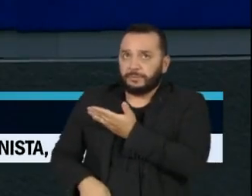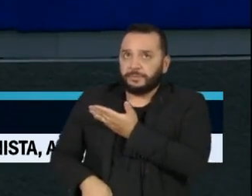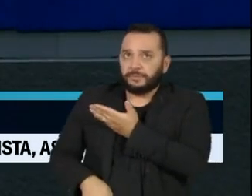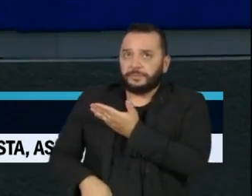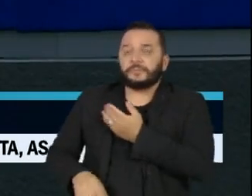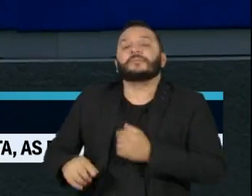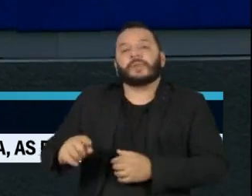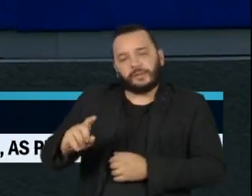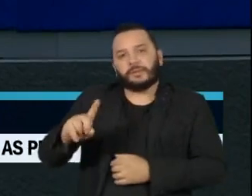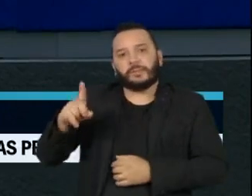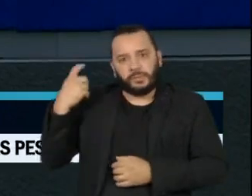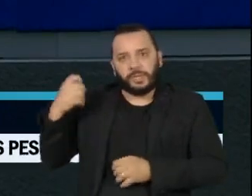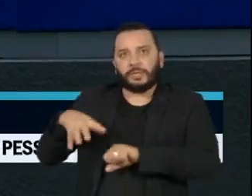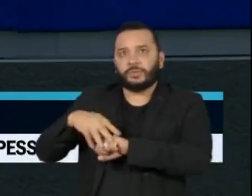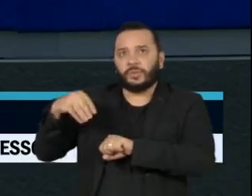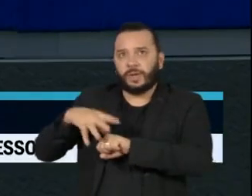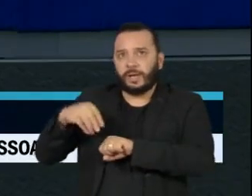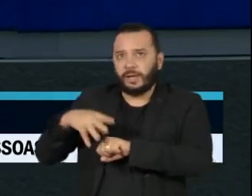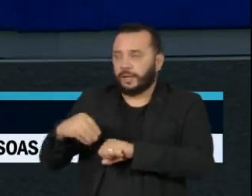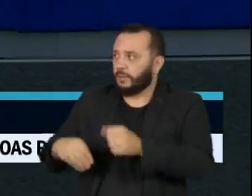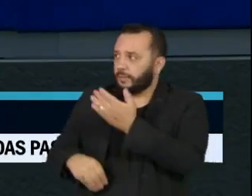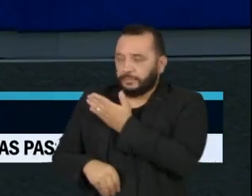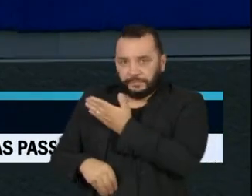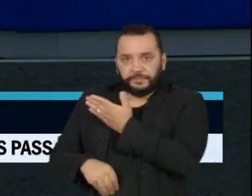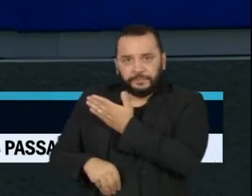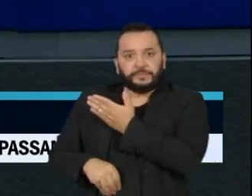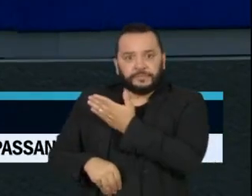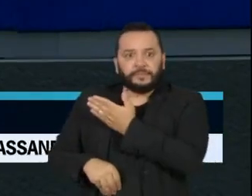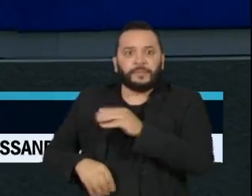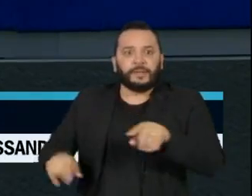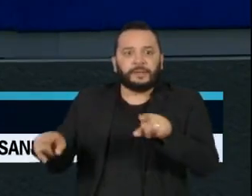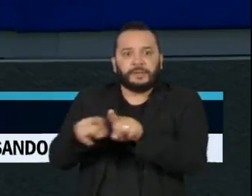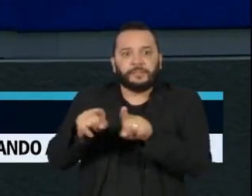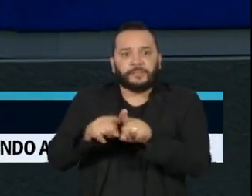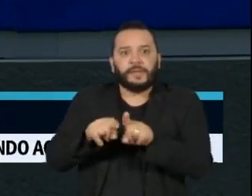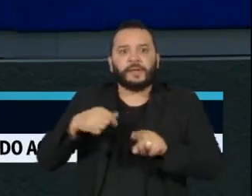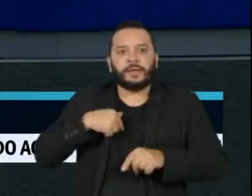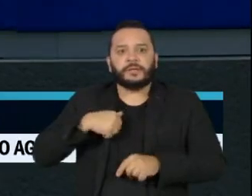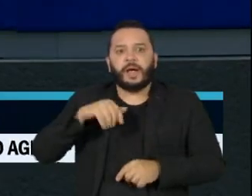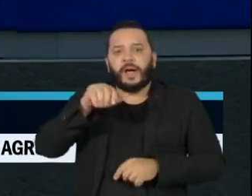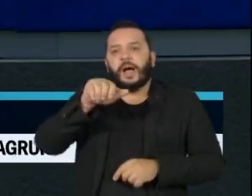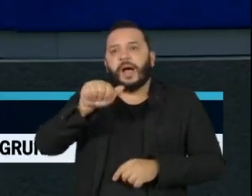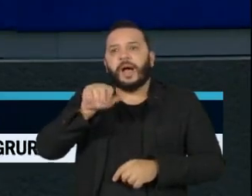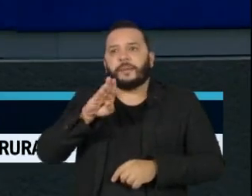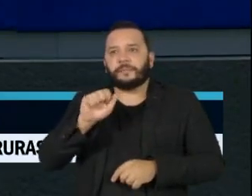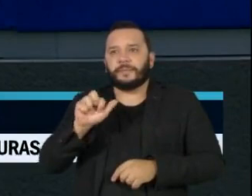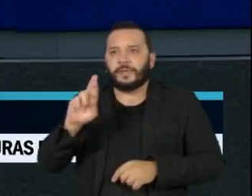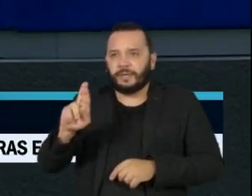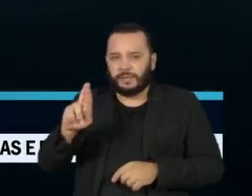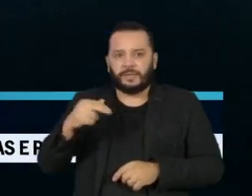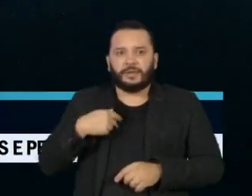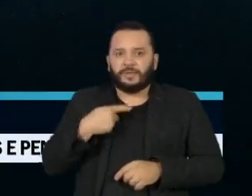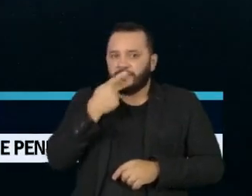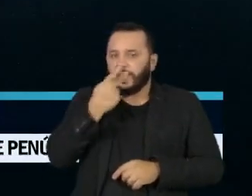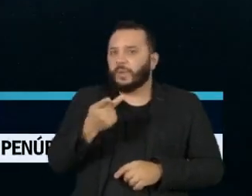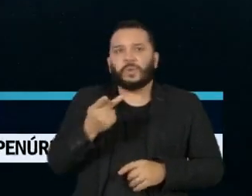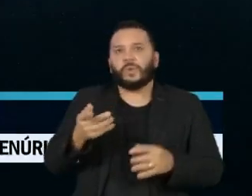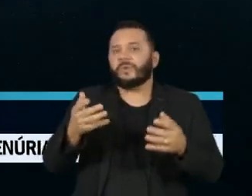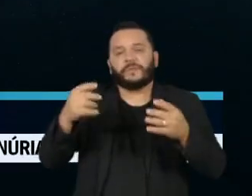eurodeputada sueca, Abir Al-Salani, pediu o fim imediato de toda a violência contra mulheres e homens no Irã.